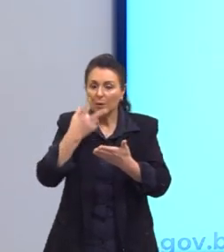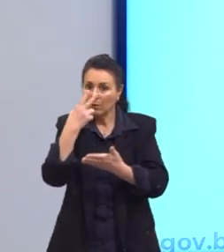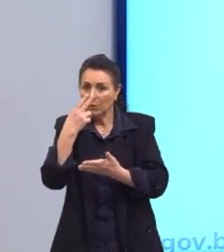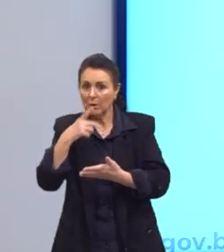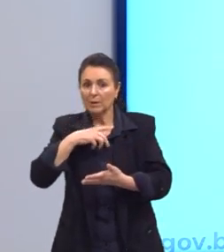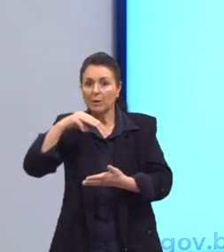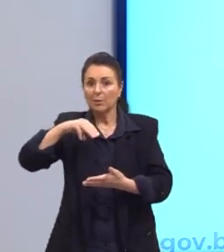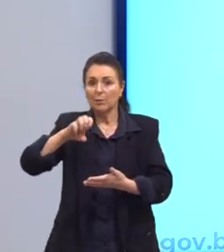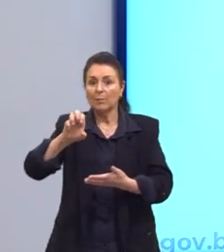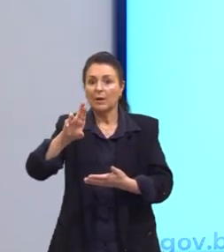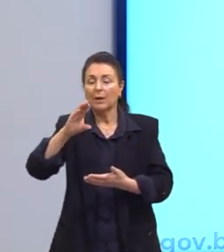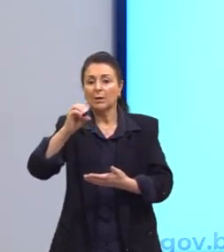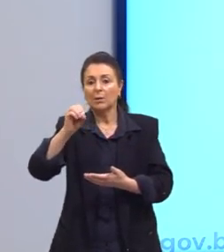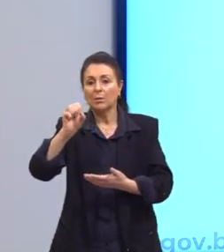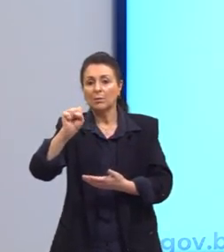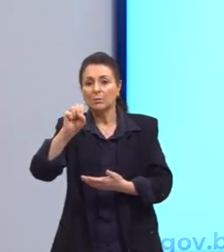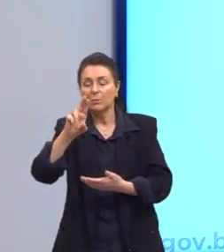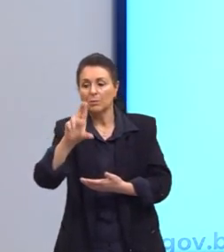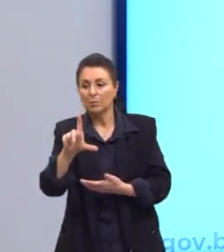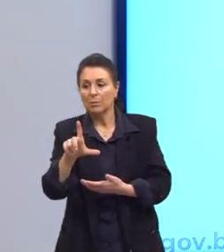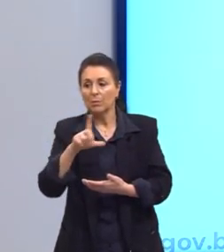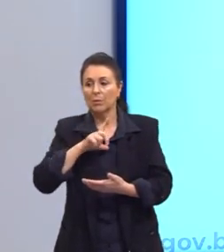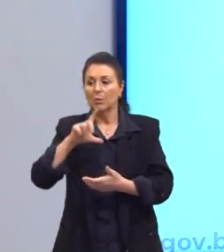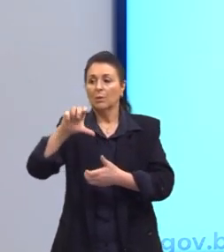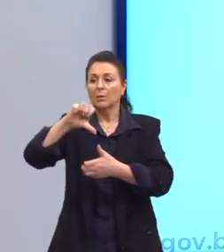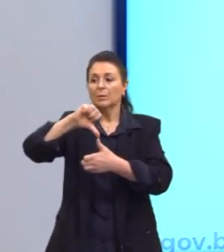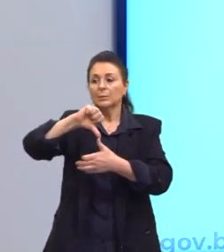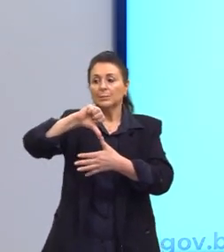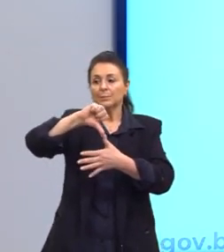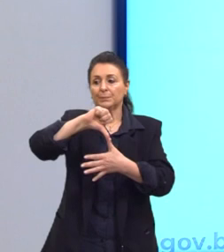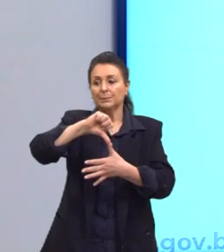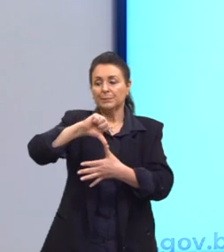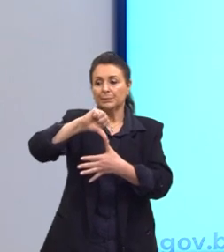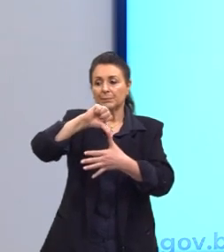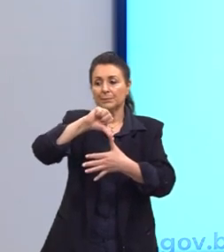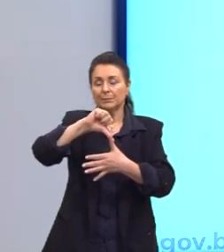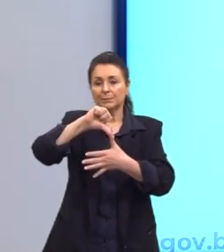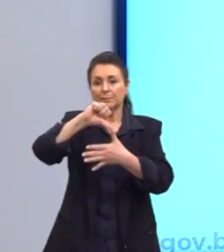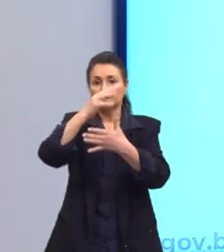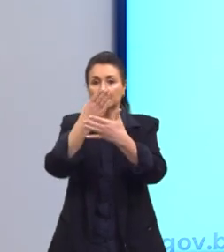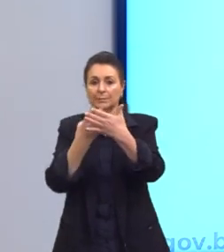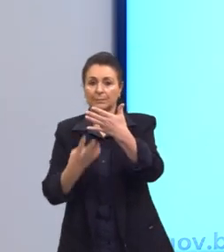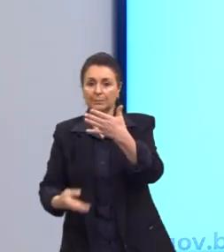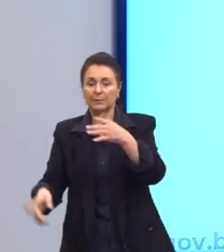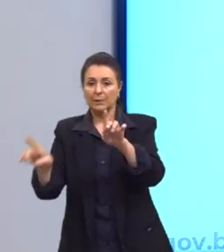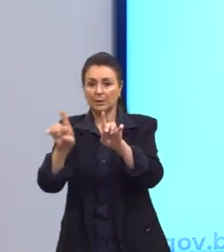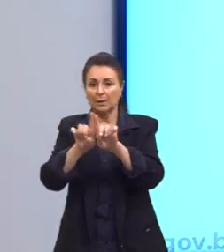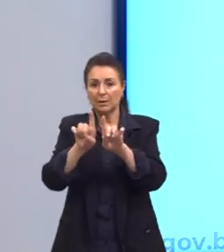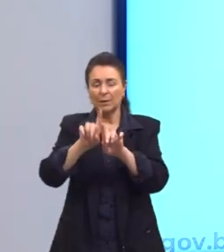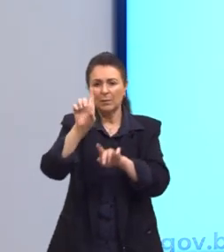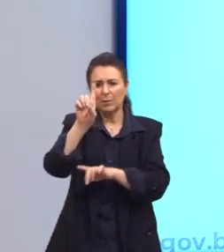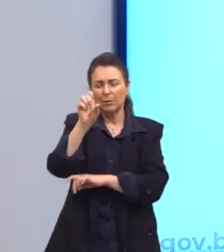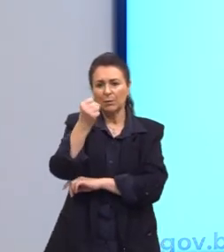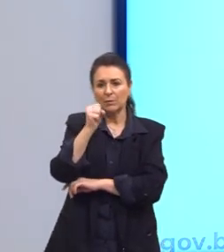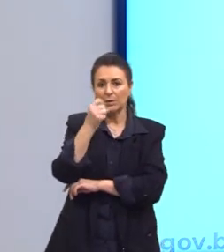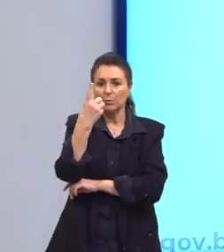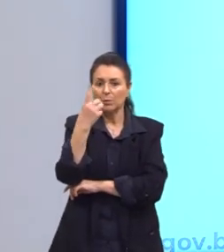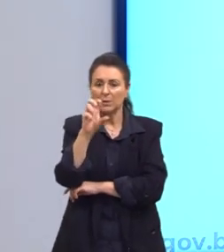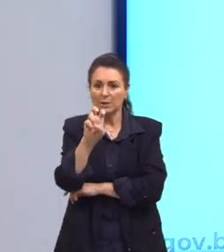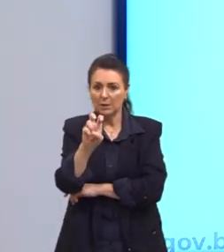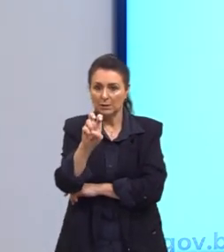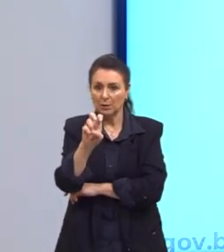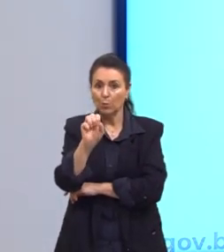Mercosul, que nos diz muito a respeito. Ele começa com o Simón Bolívar, na Carta da Jamaica, em 1815.